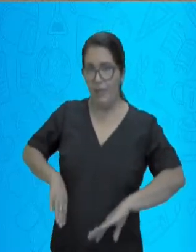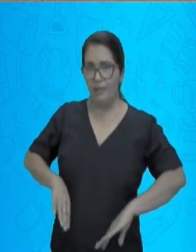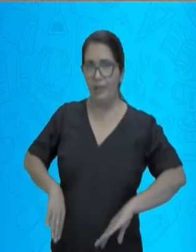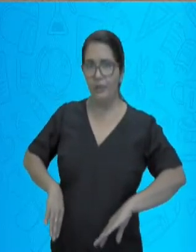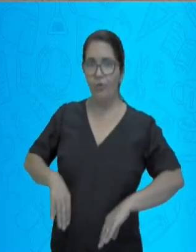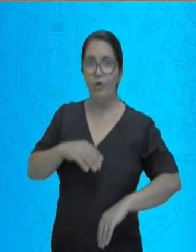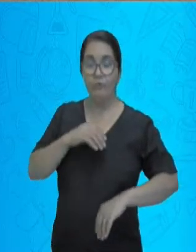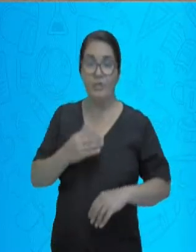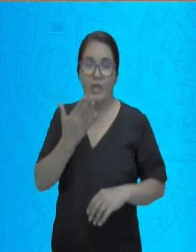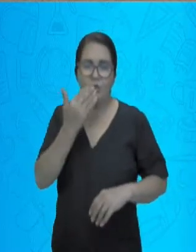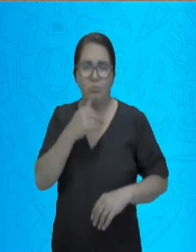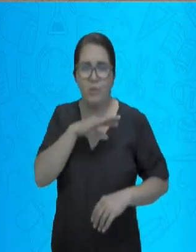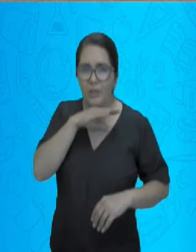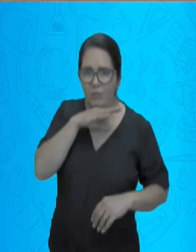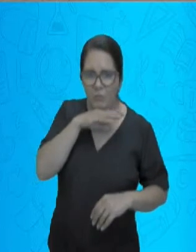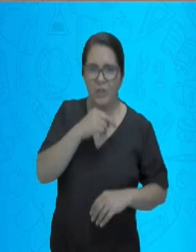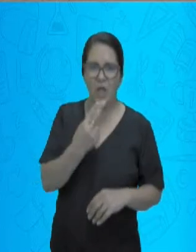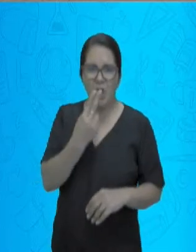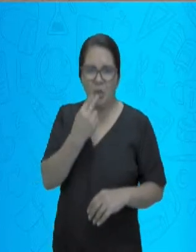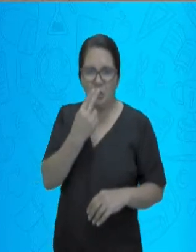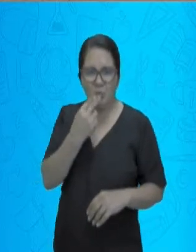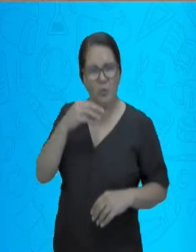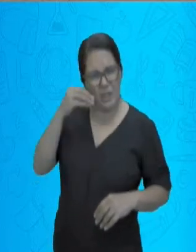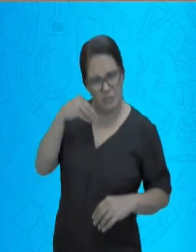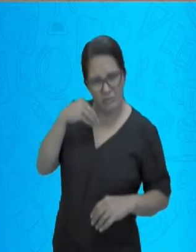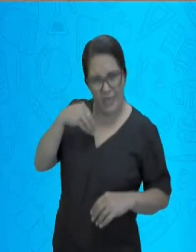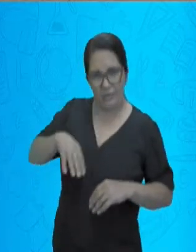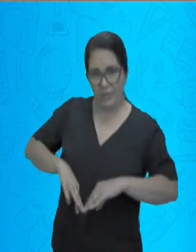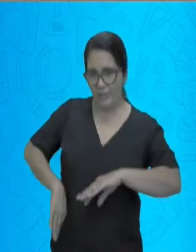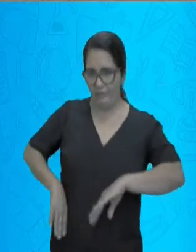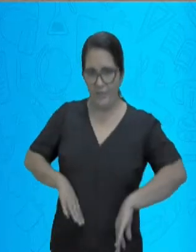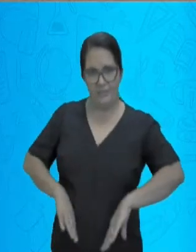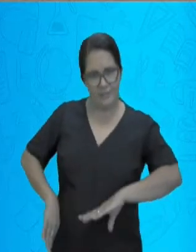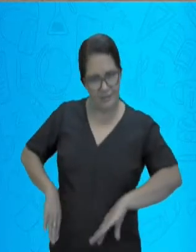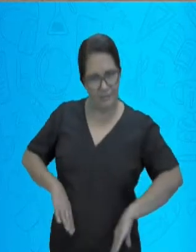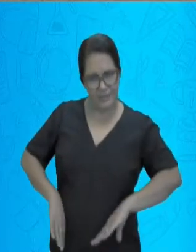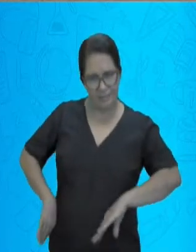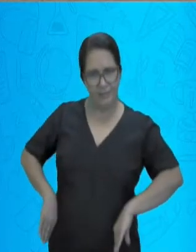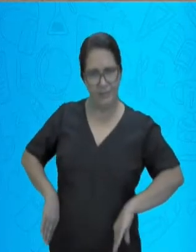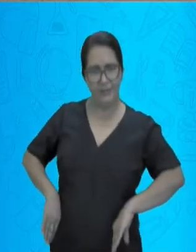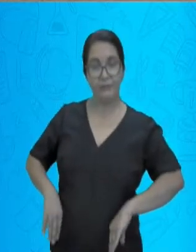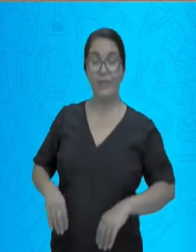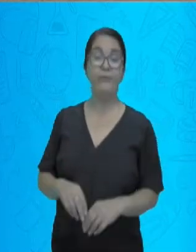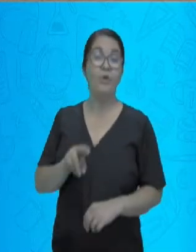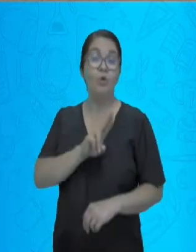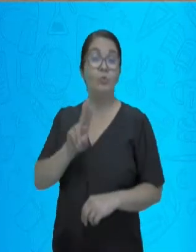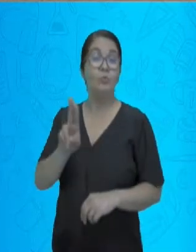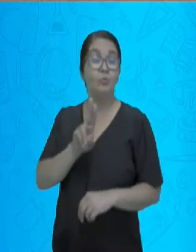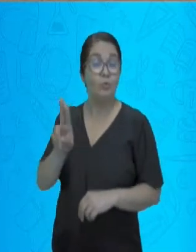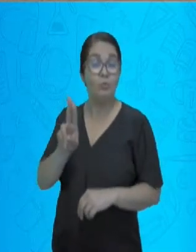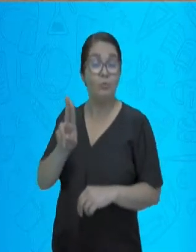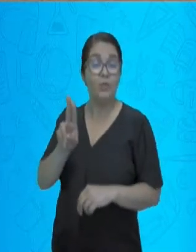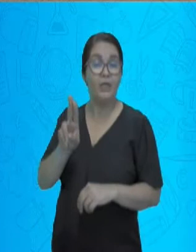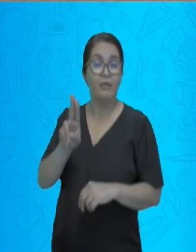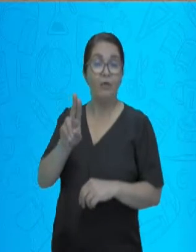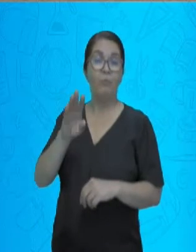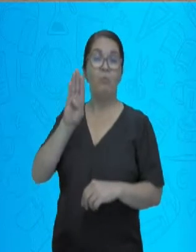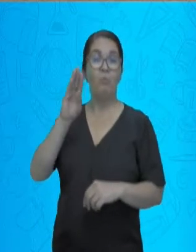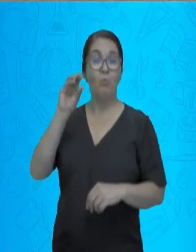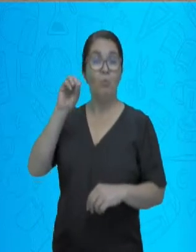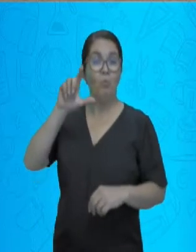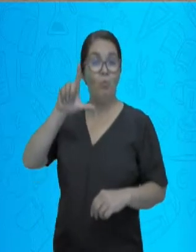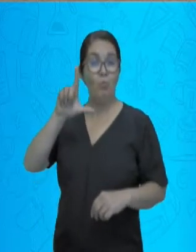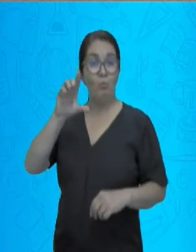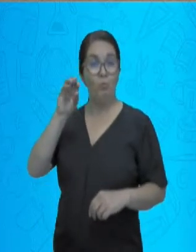São os restos. E aí, ele começa a ser preparado. E ele recebe um outro nome, chamado bolo fecal.